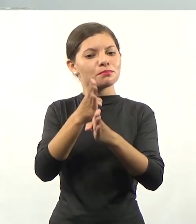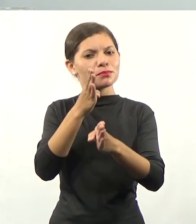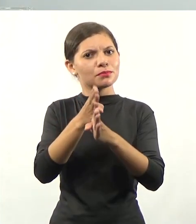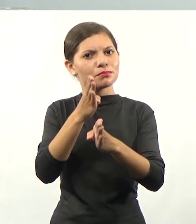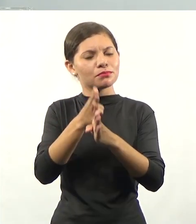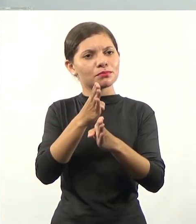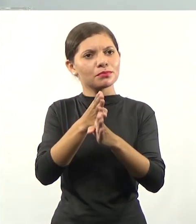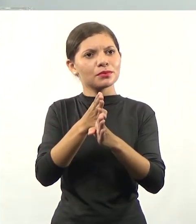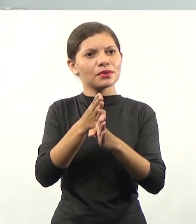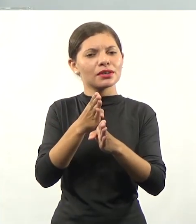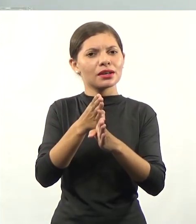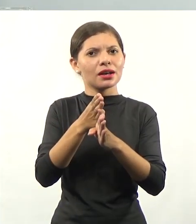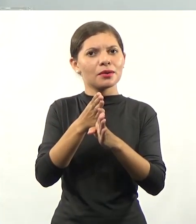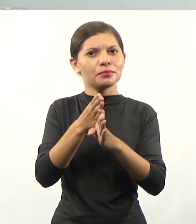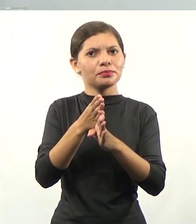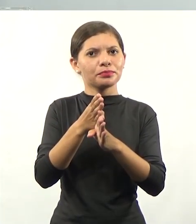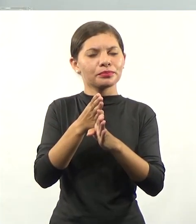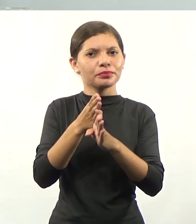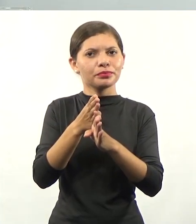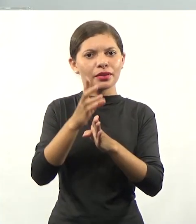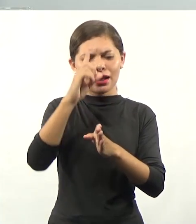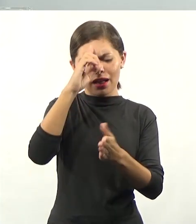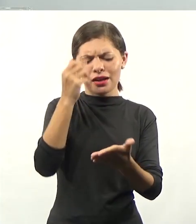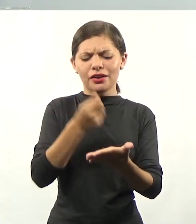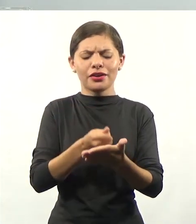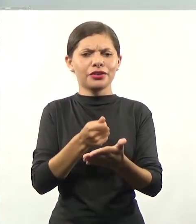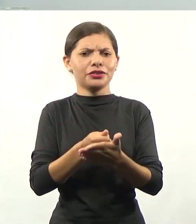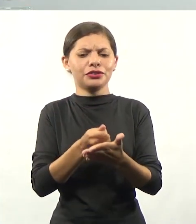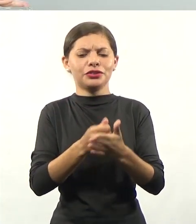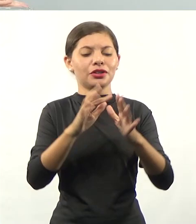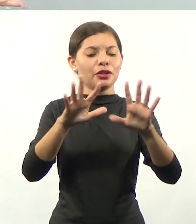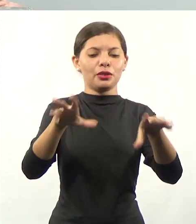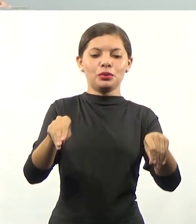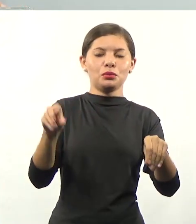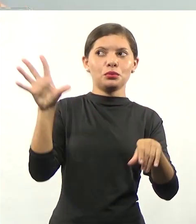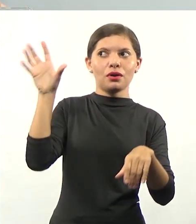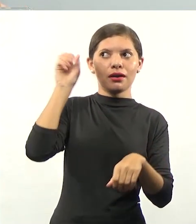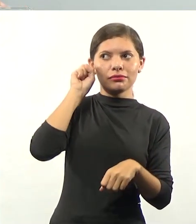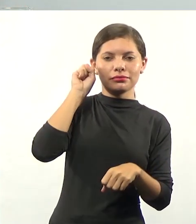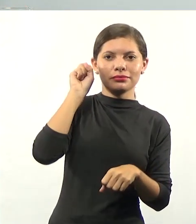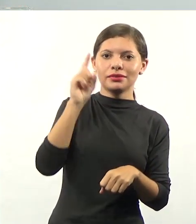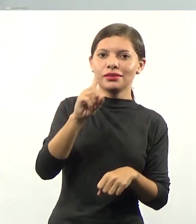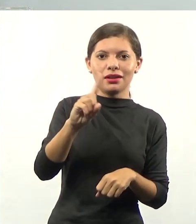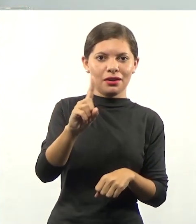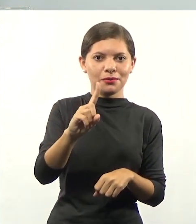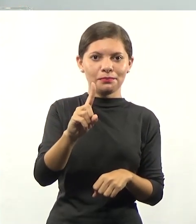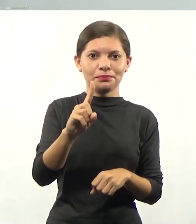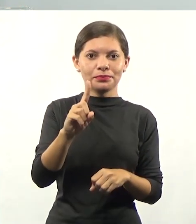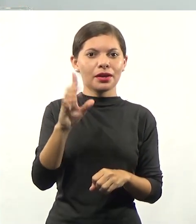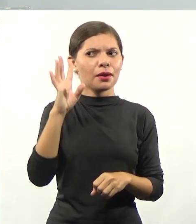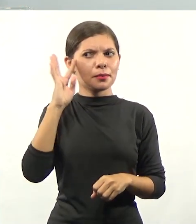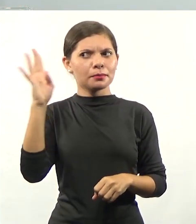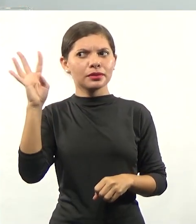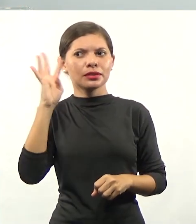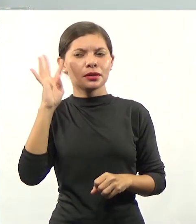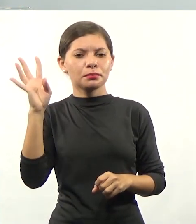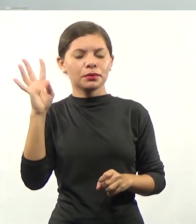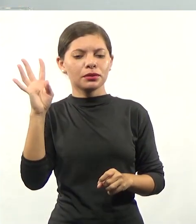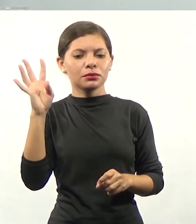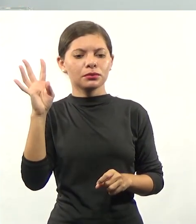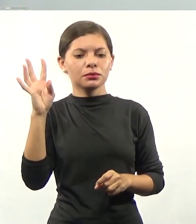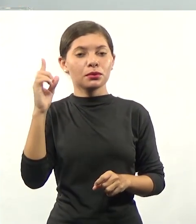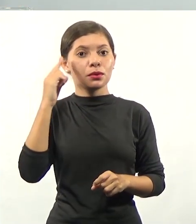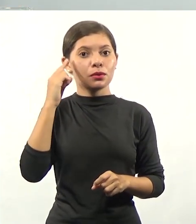fonte. Não acredite em tudo que o professor fala, não é verdade? Não acredite em tudo que você ouve. Para que você tenha um pensamento crítico,